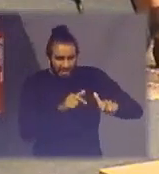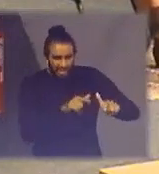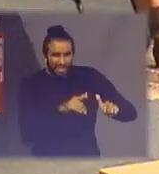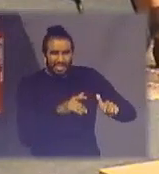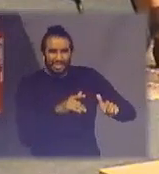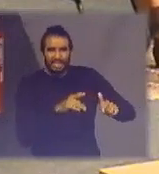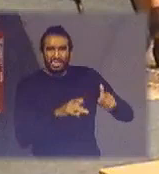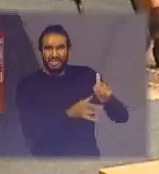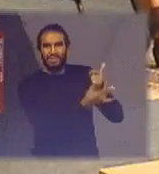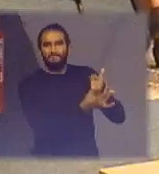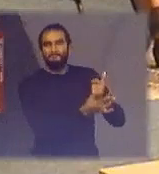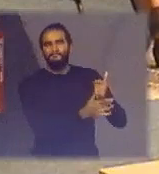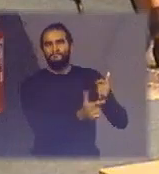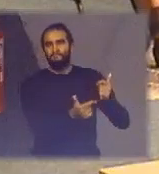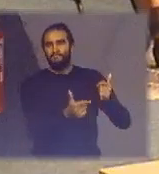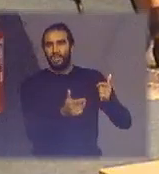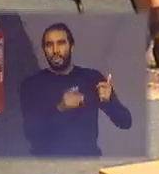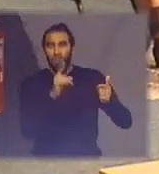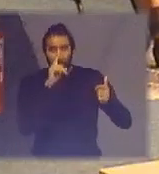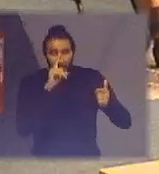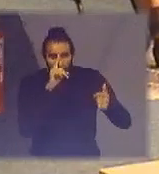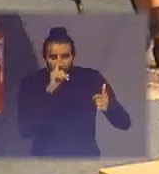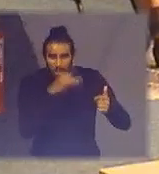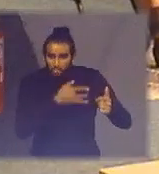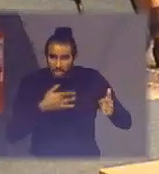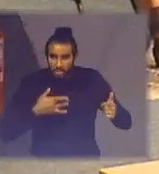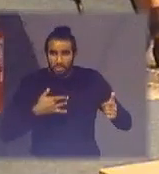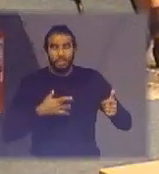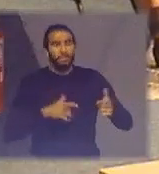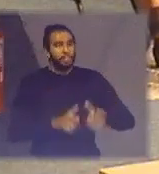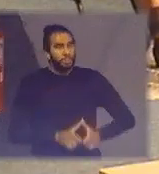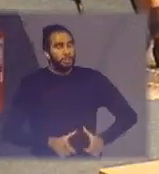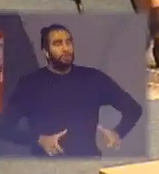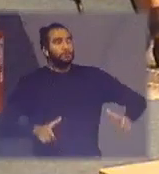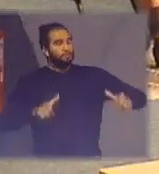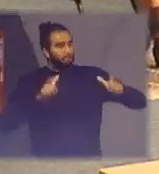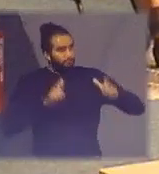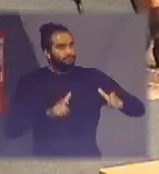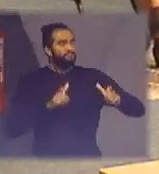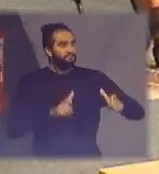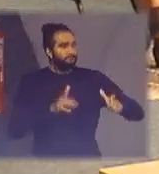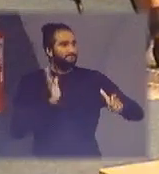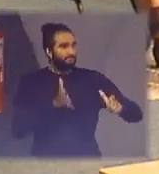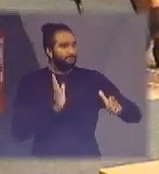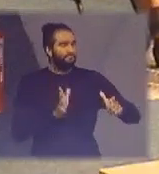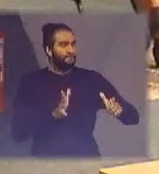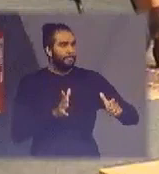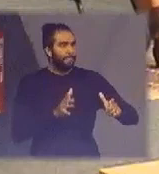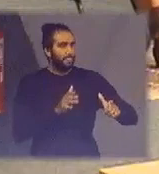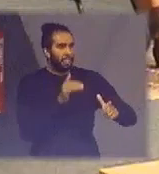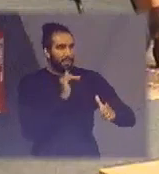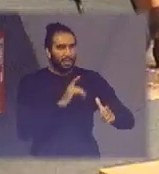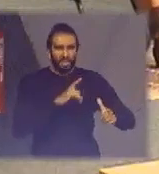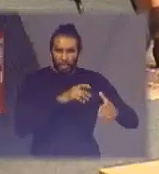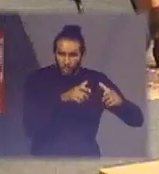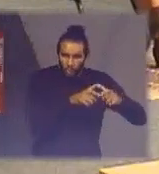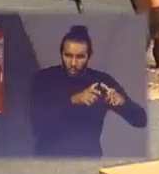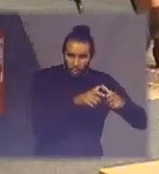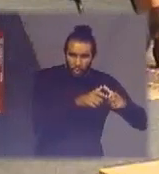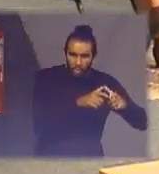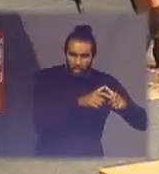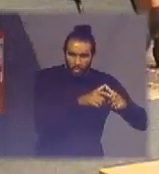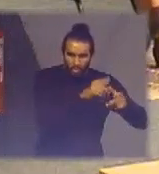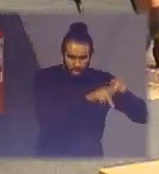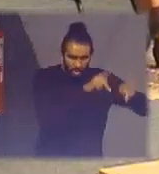trazendo um índice de insalubridade muito grande para esses catadores já são uma fração uma parte da